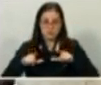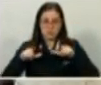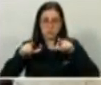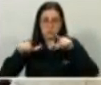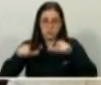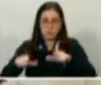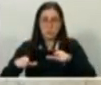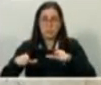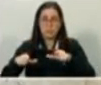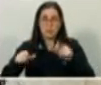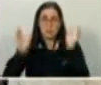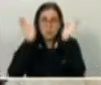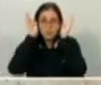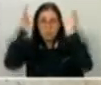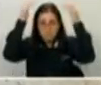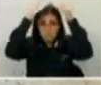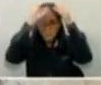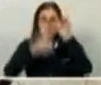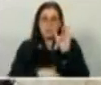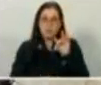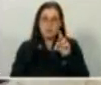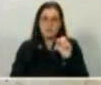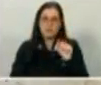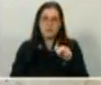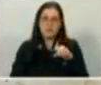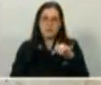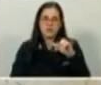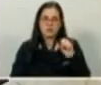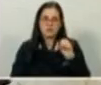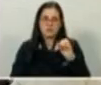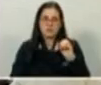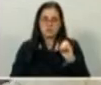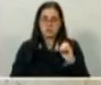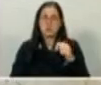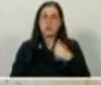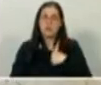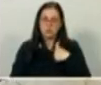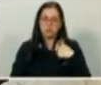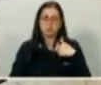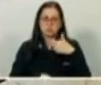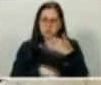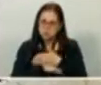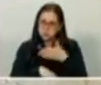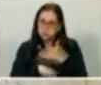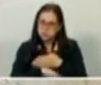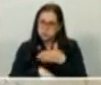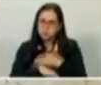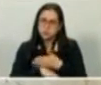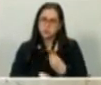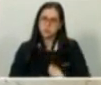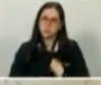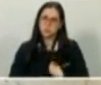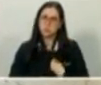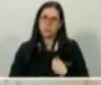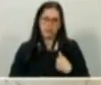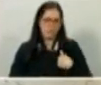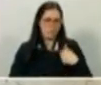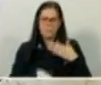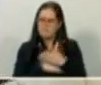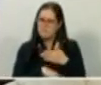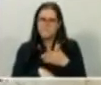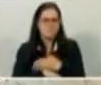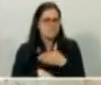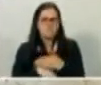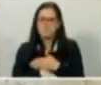ao Papa Francisco, dessa maneira. Então, eu sou um vereador assido. Alguns brincam comigo que eu sou assido demais, sou muito